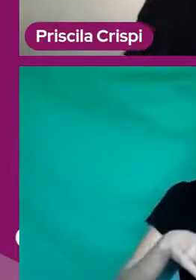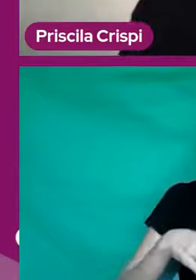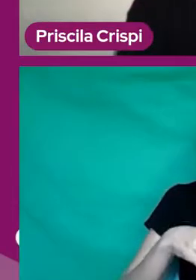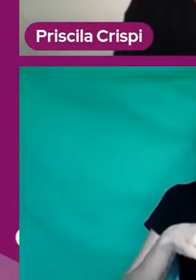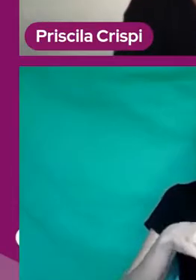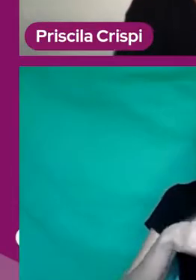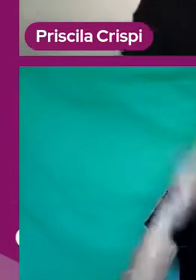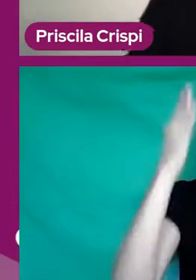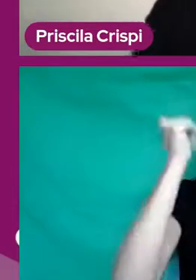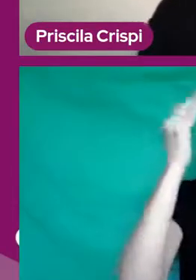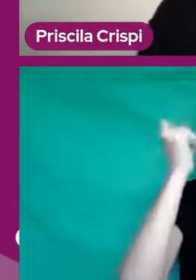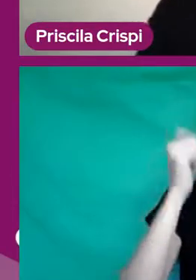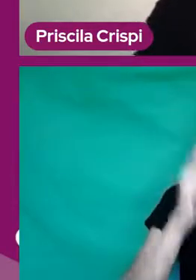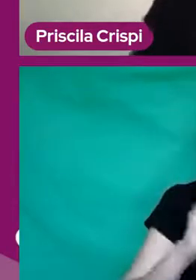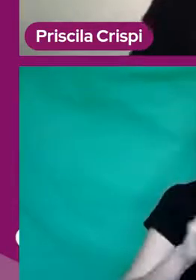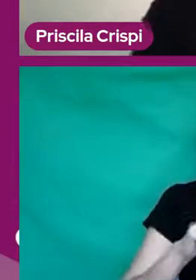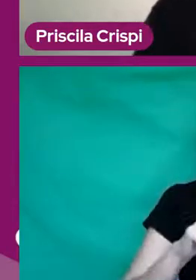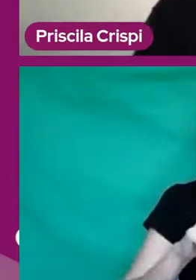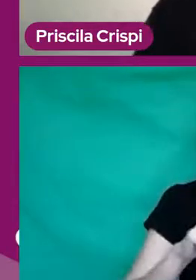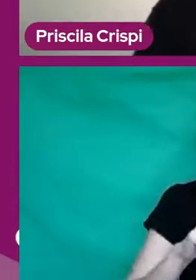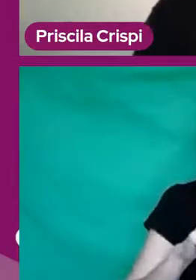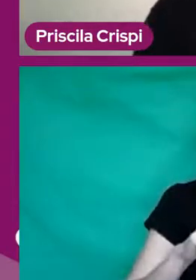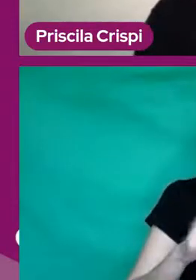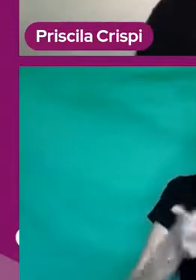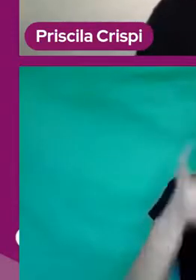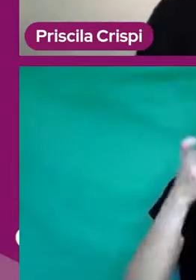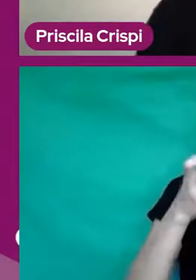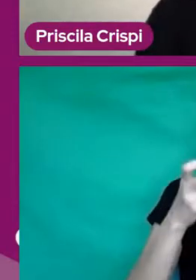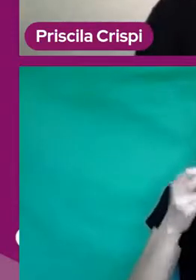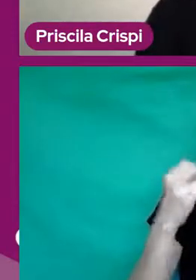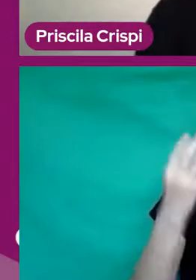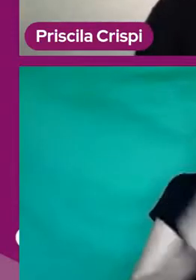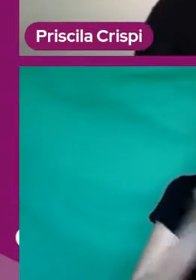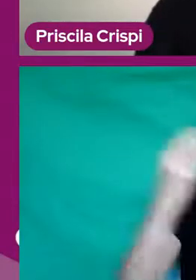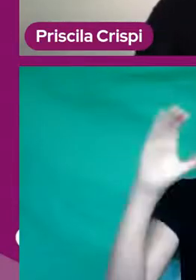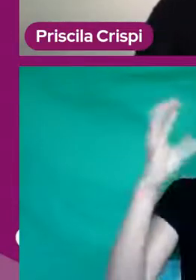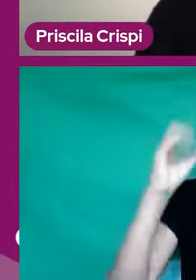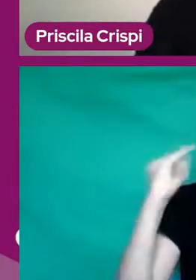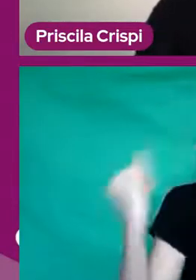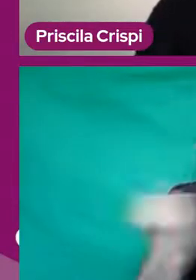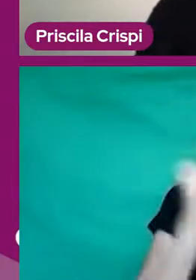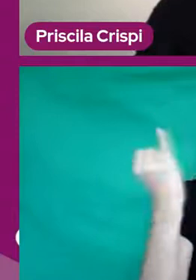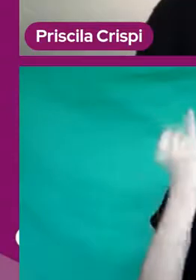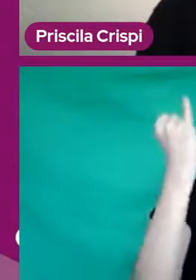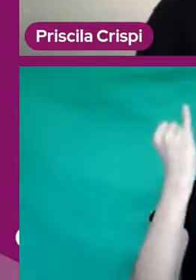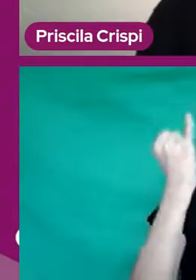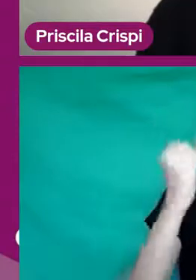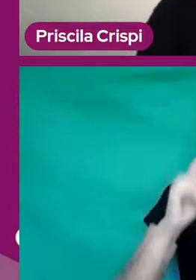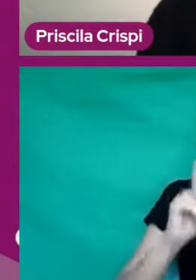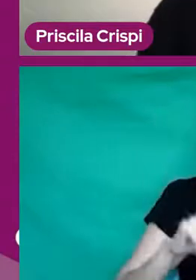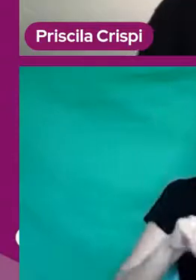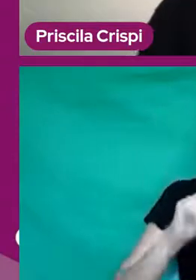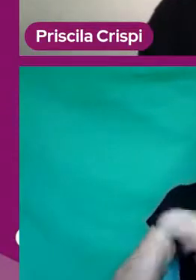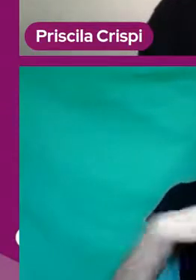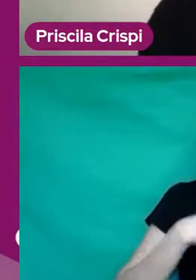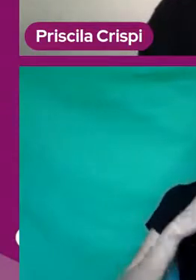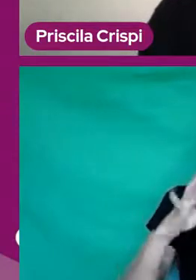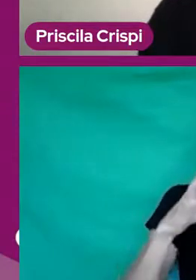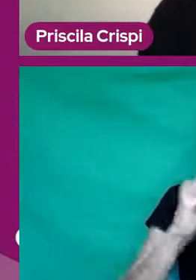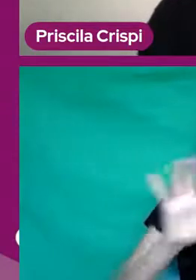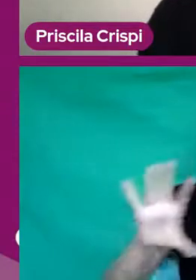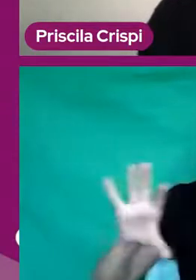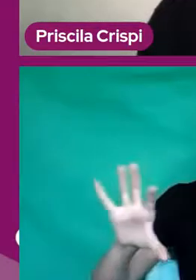reconhecer a importância da ciência, que se juntem a nós, porque os filmes aqui